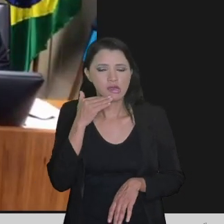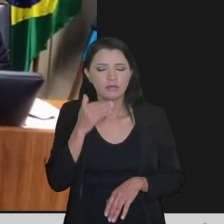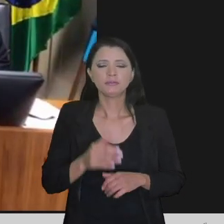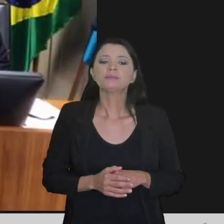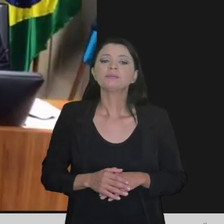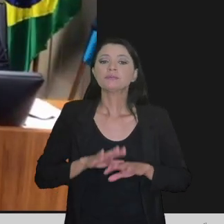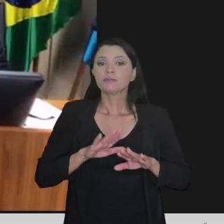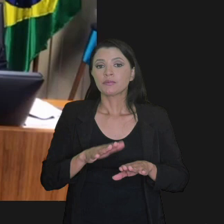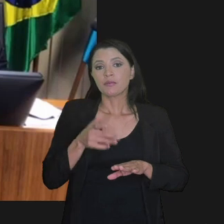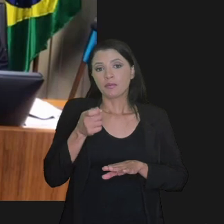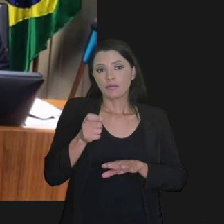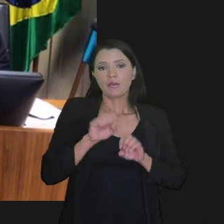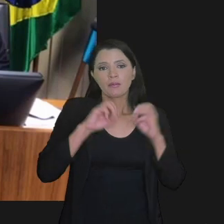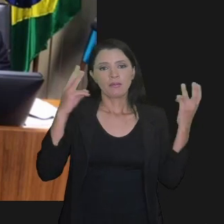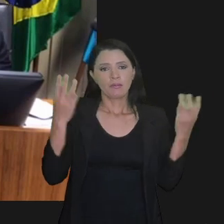quando.